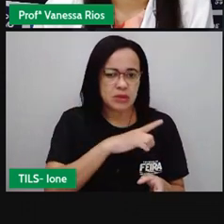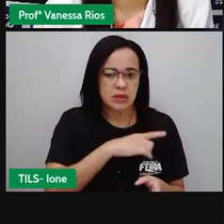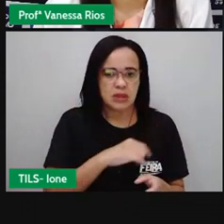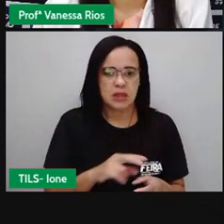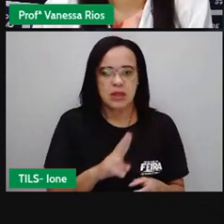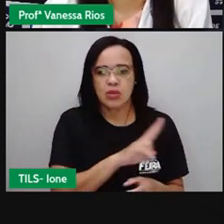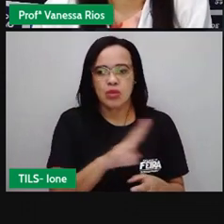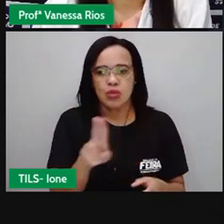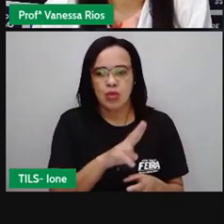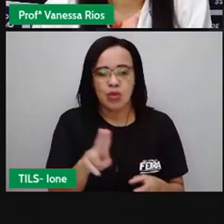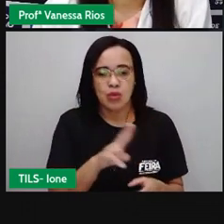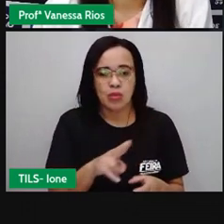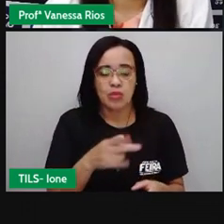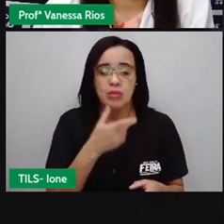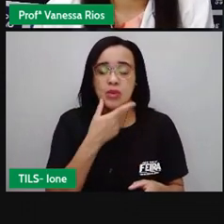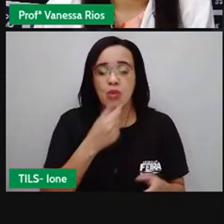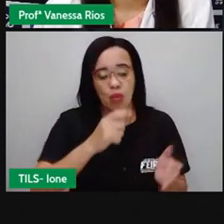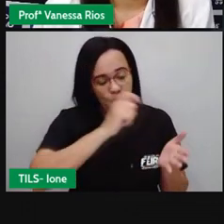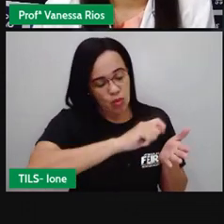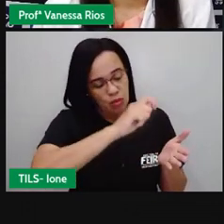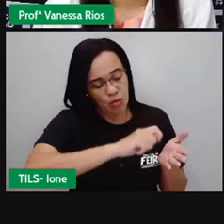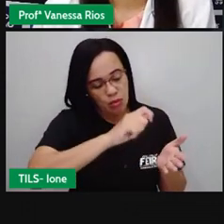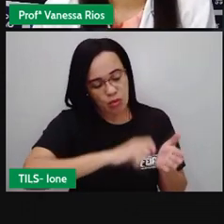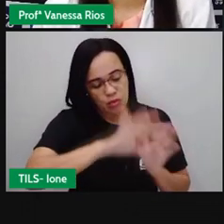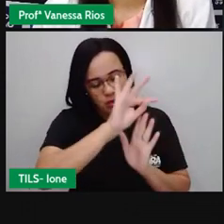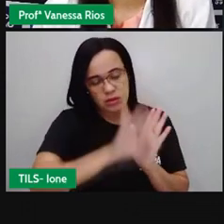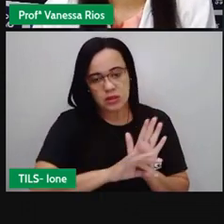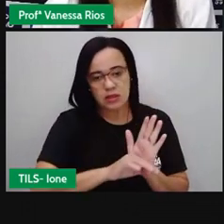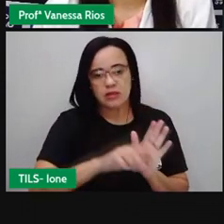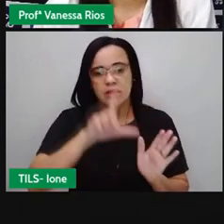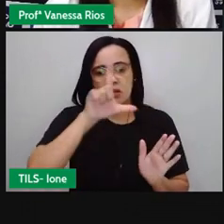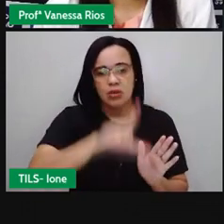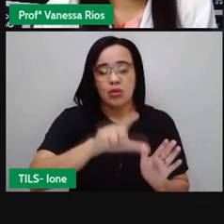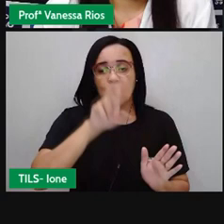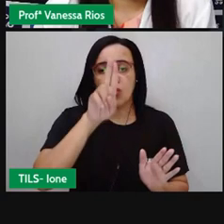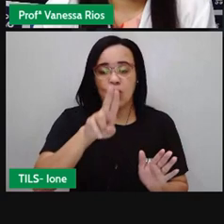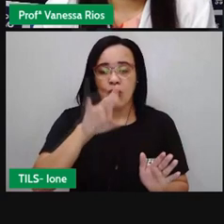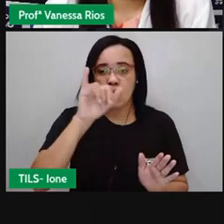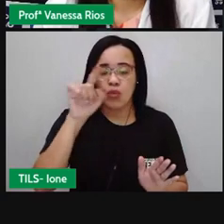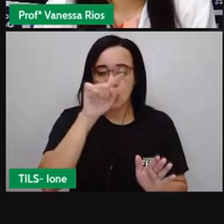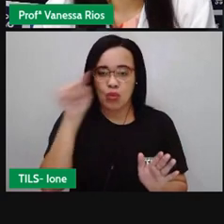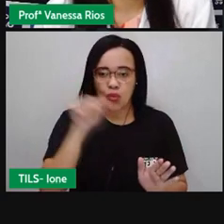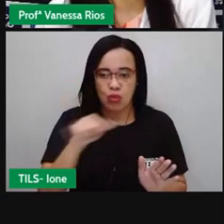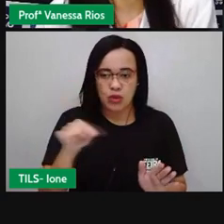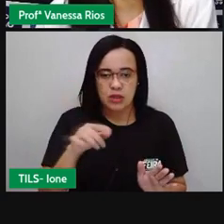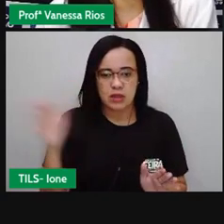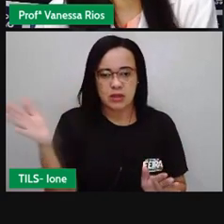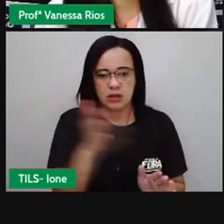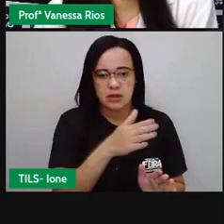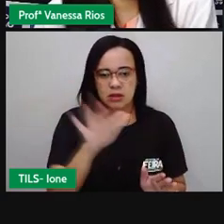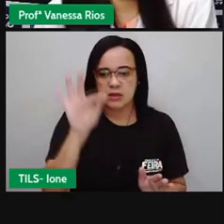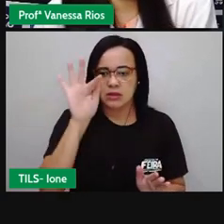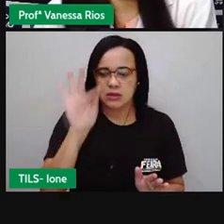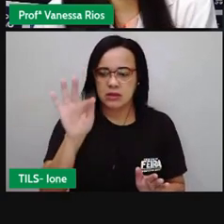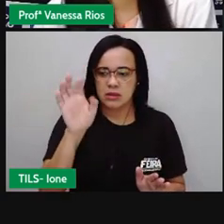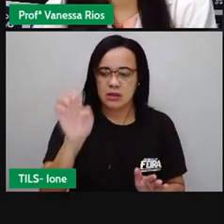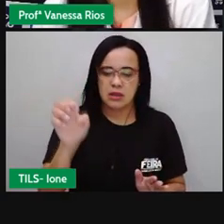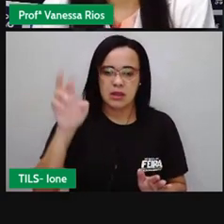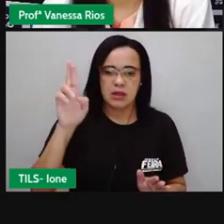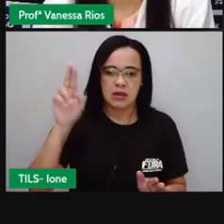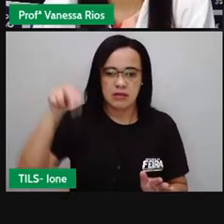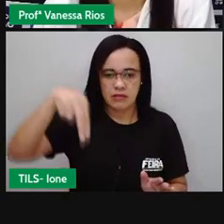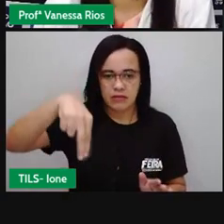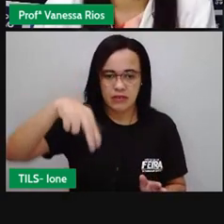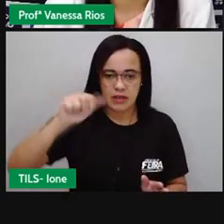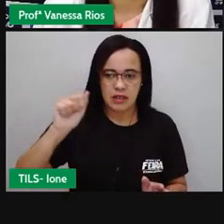E aí, gostaram do texto? Não é? Ele vai narrando um fato cotidiano, que é o pai presentear